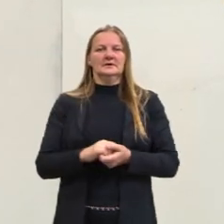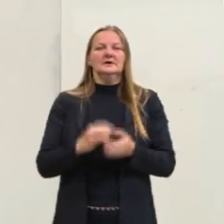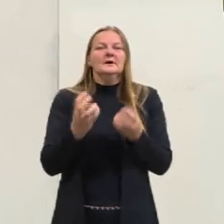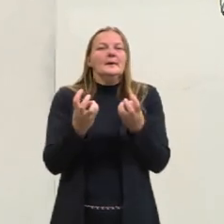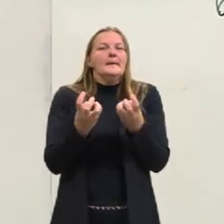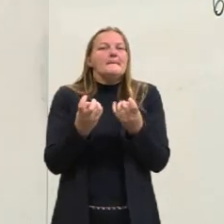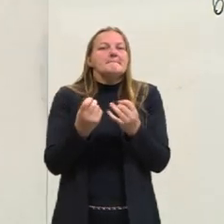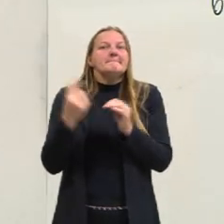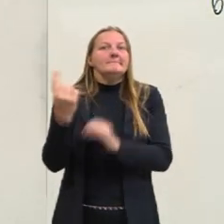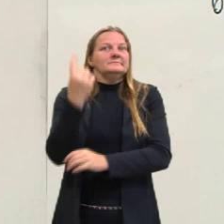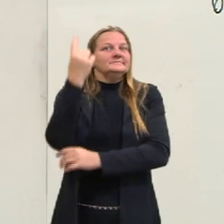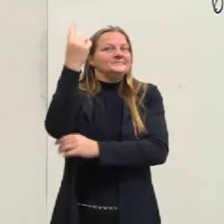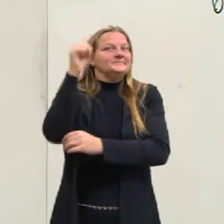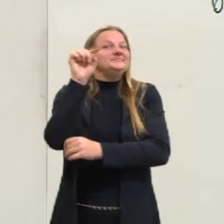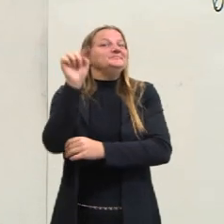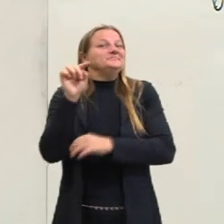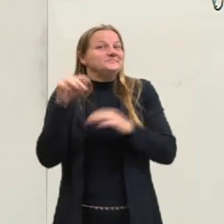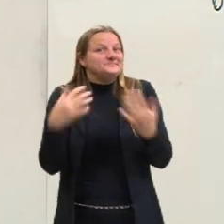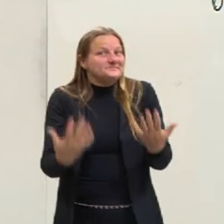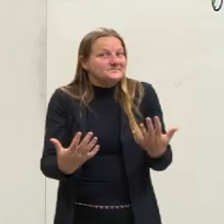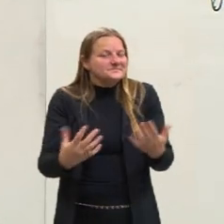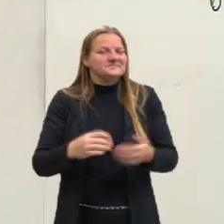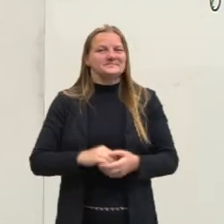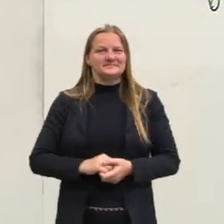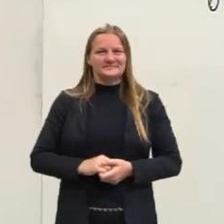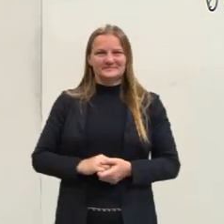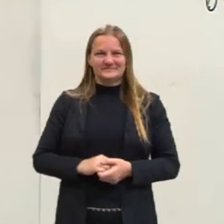temos ali, que é 200cm.